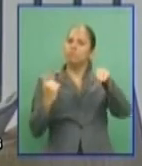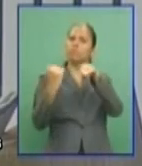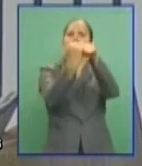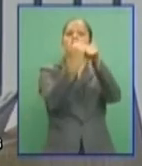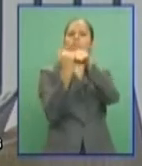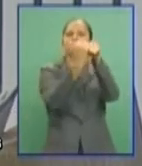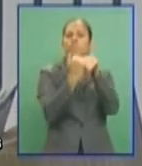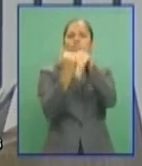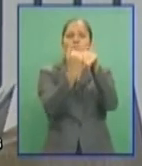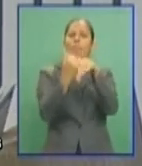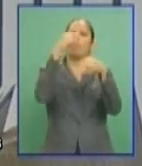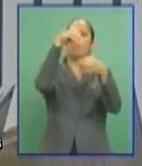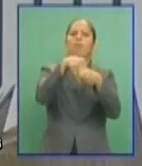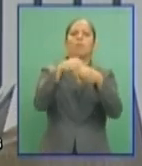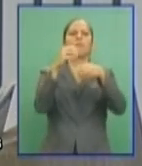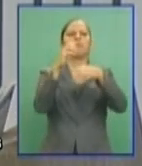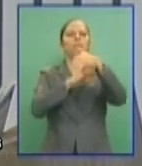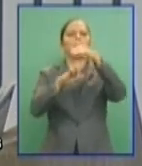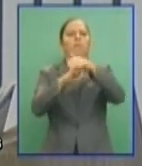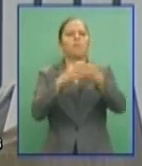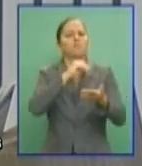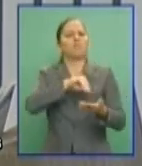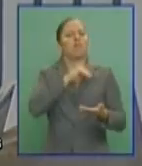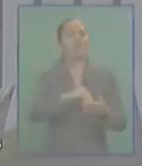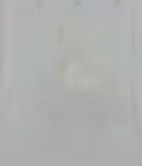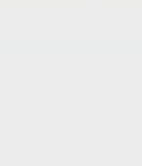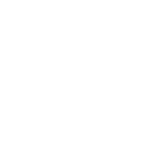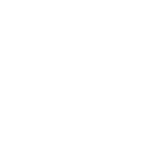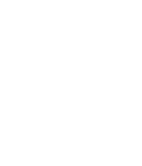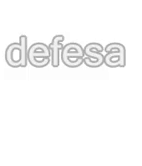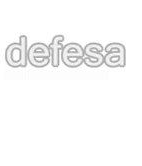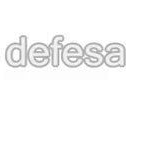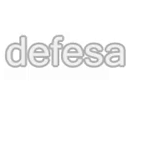no mercado de trabalho, quanto do ponto de vista político.